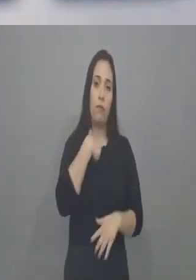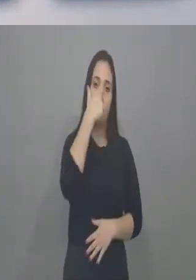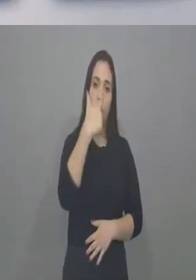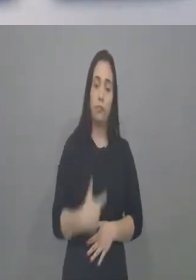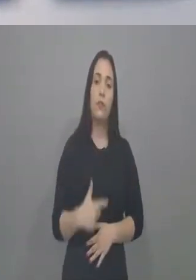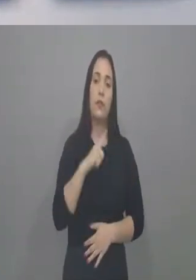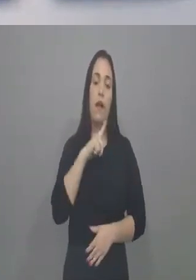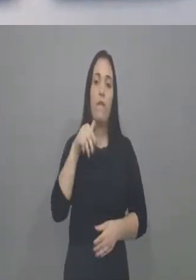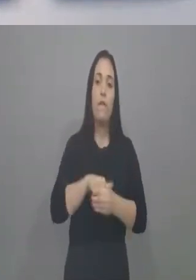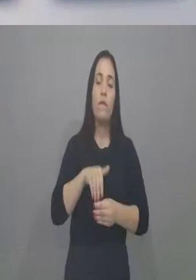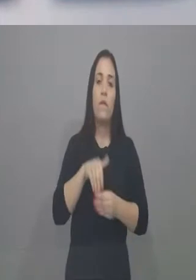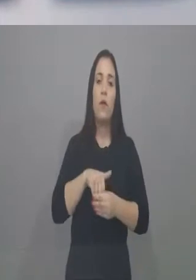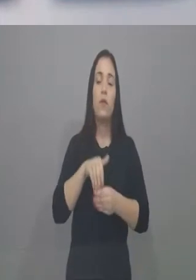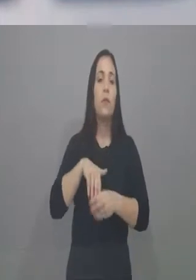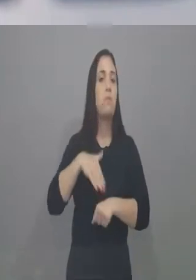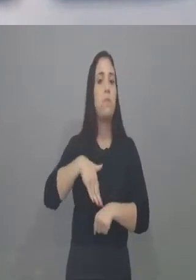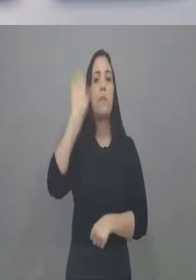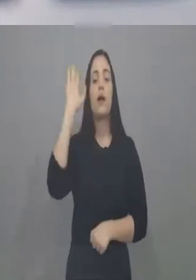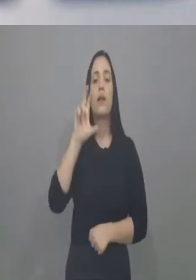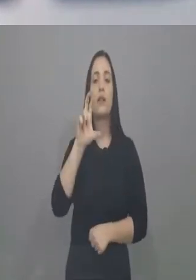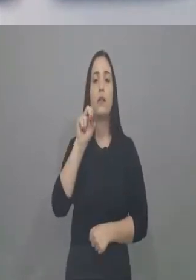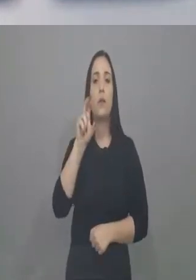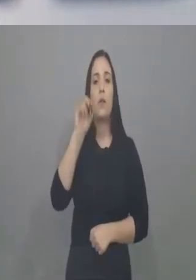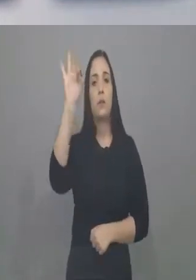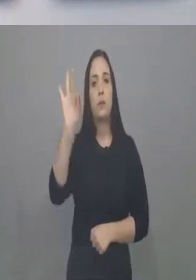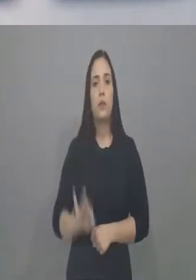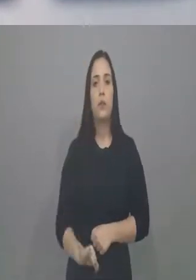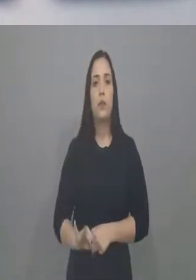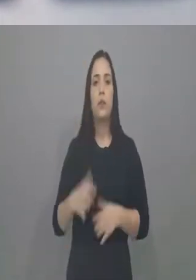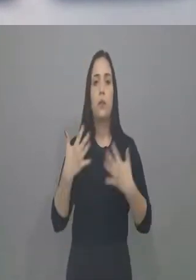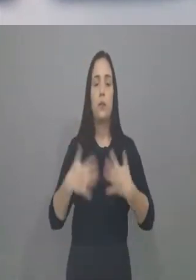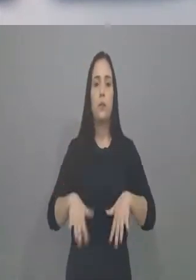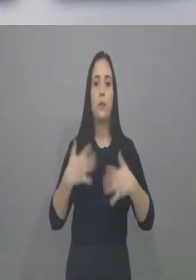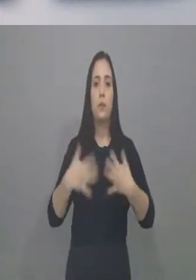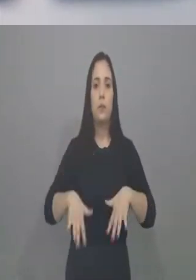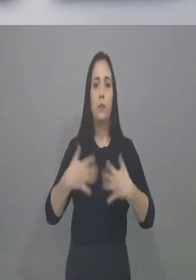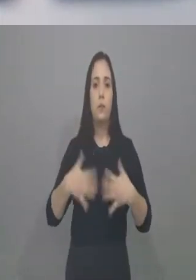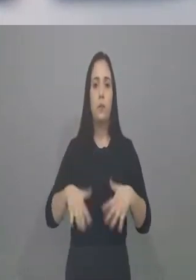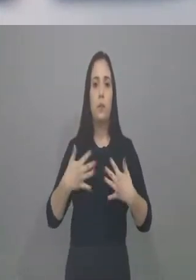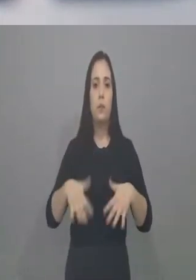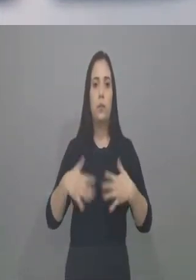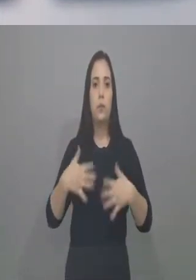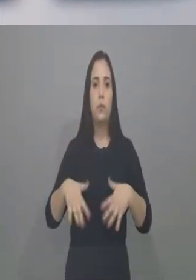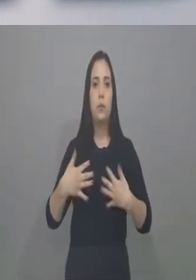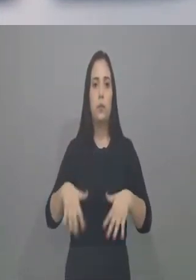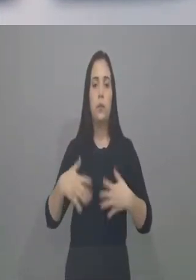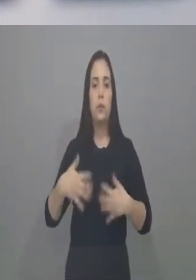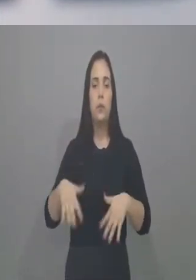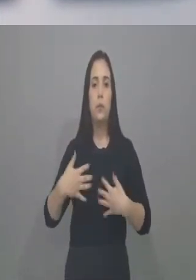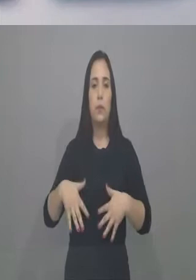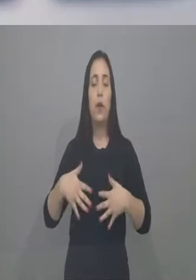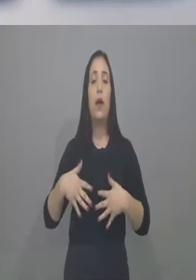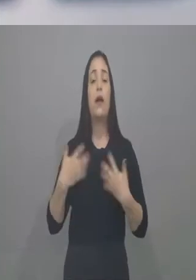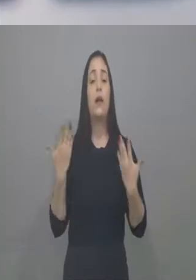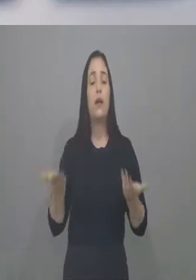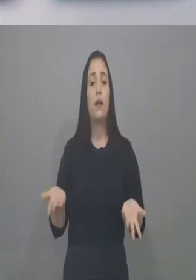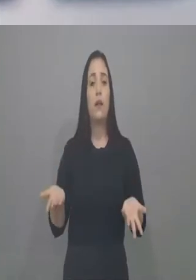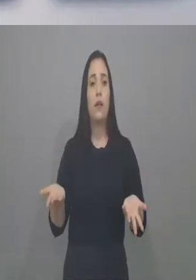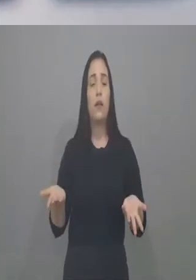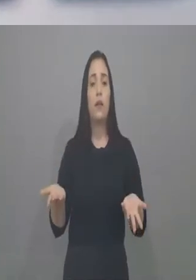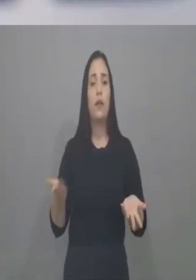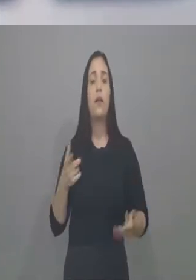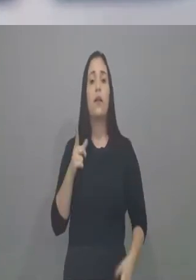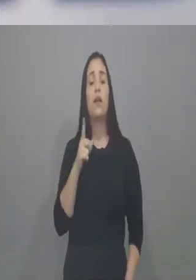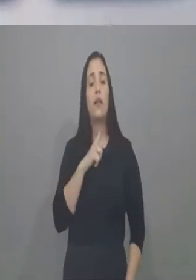votação, mais de 50% da minha votação foi aqui na cidade de Fortaleza. Então, eu